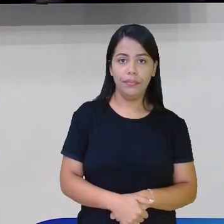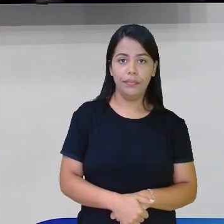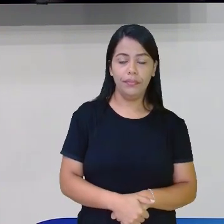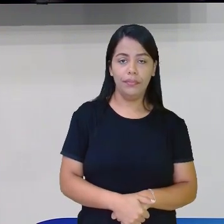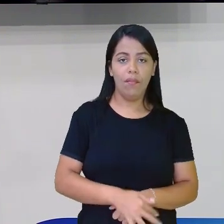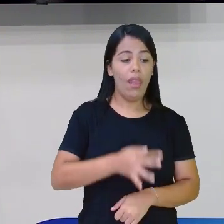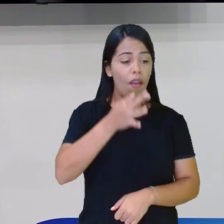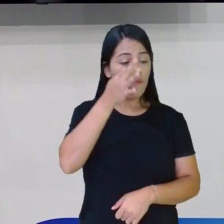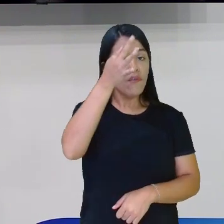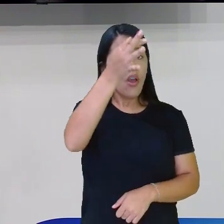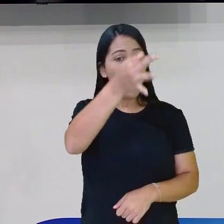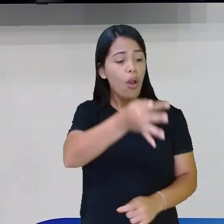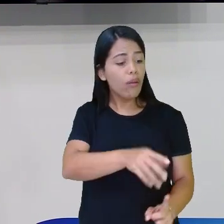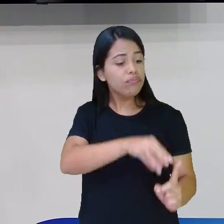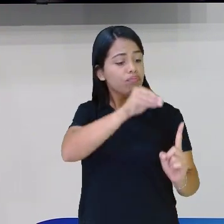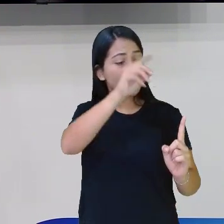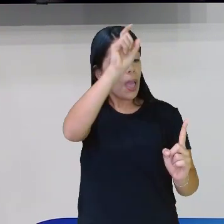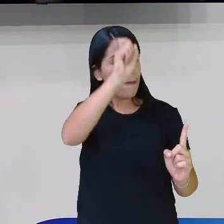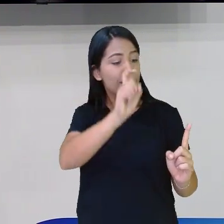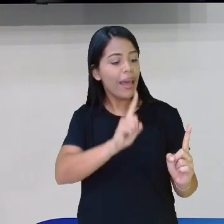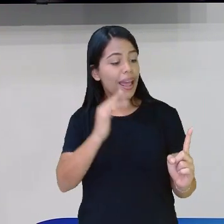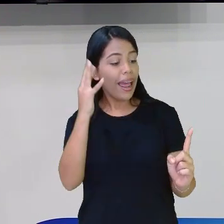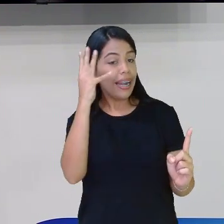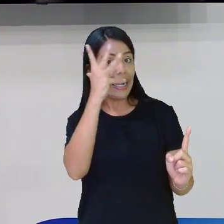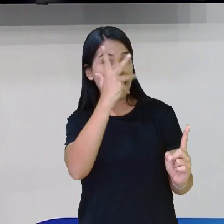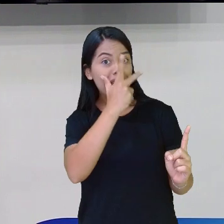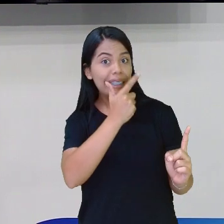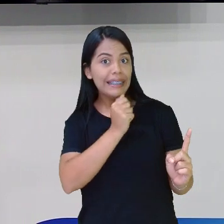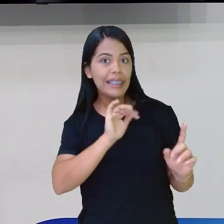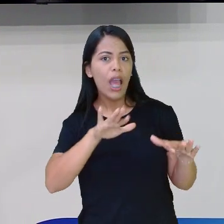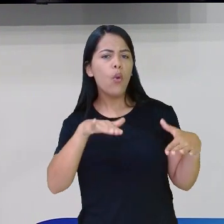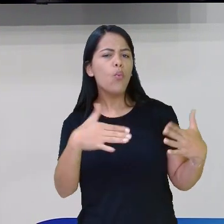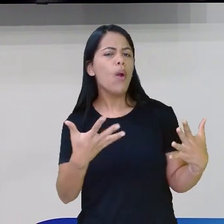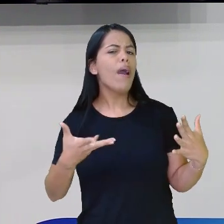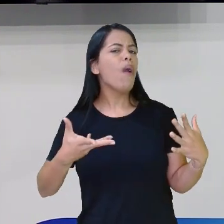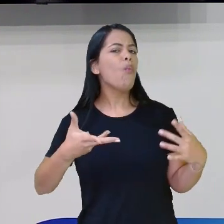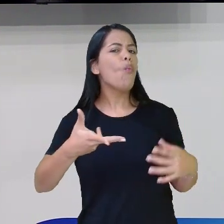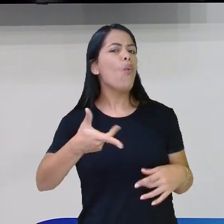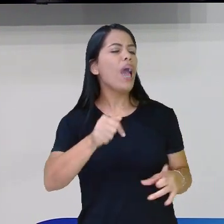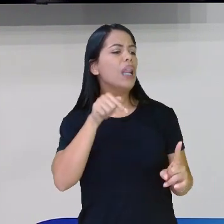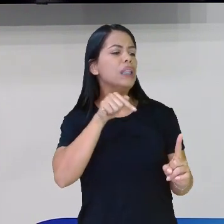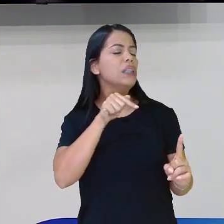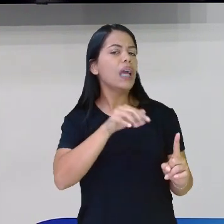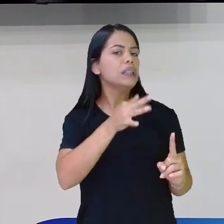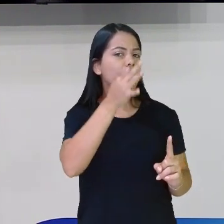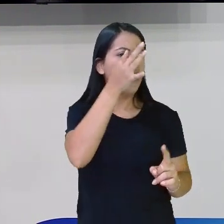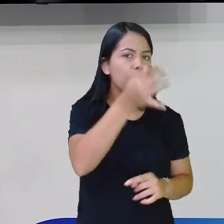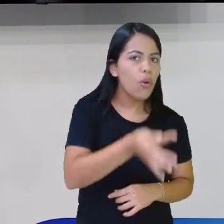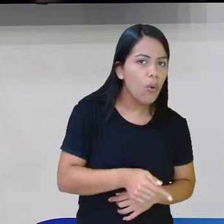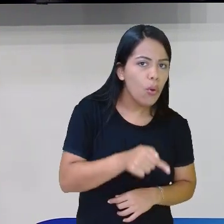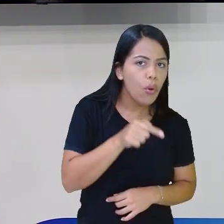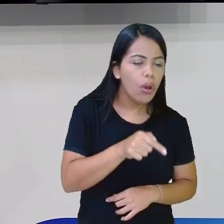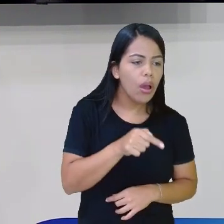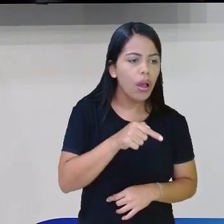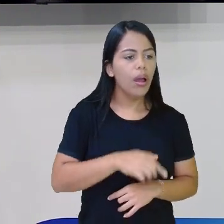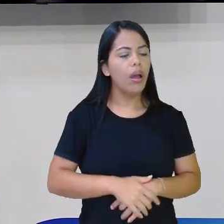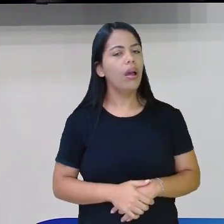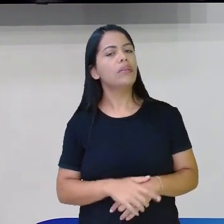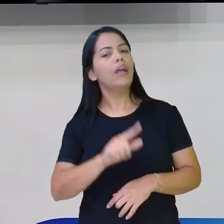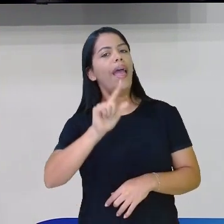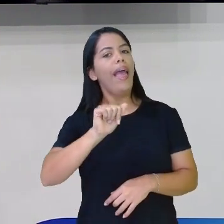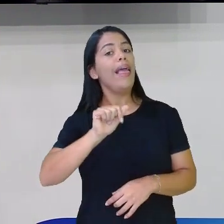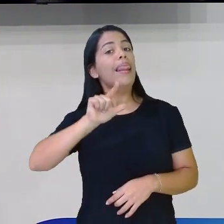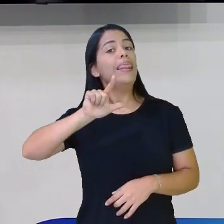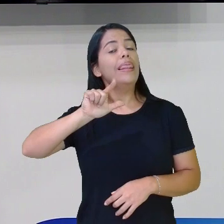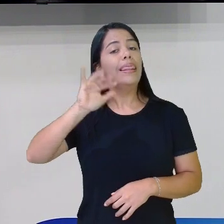amarela é linda, então, qual é a qualidade da flor amarela? Ela é linda. Se eu